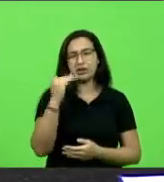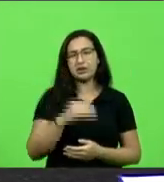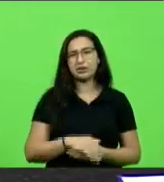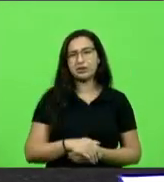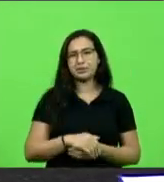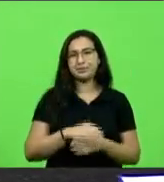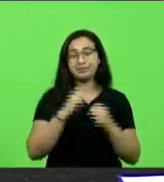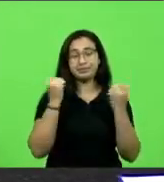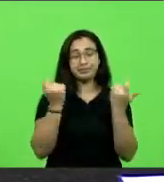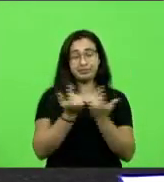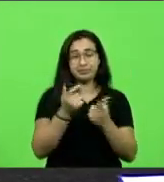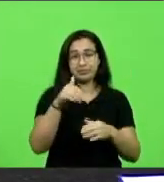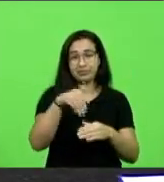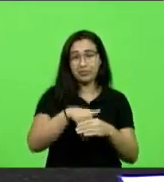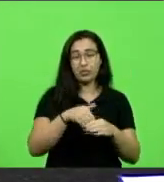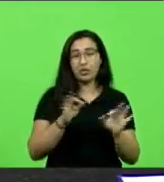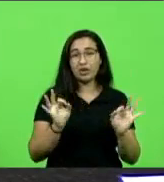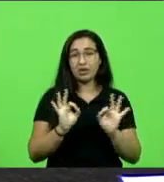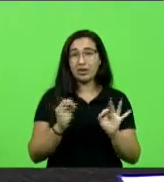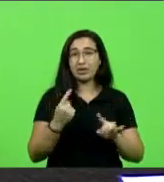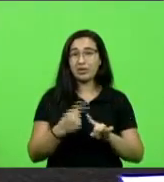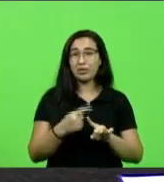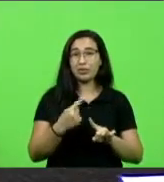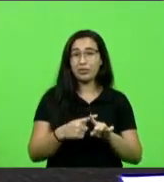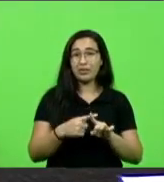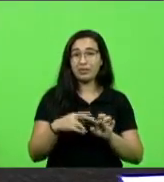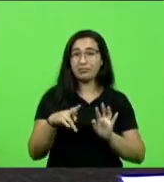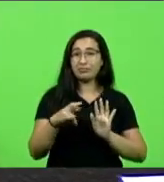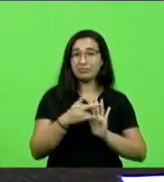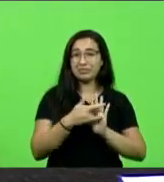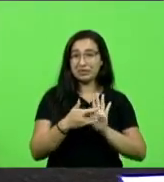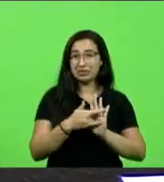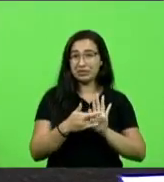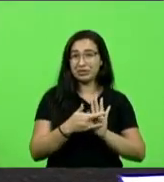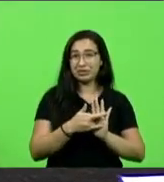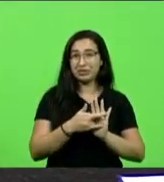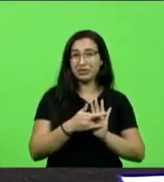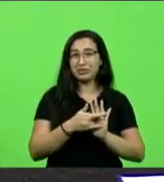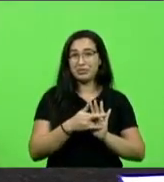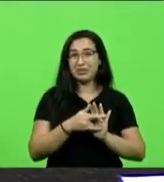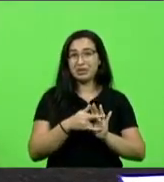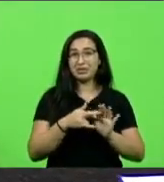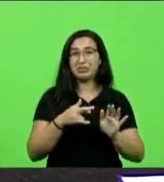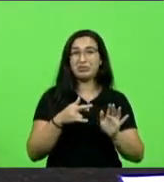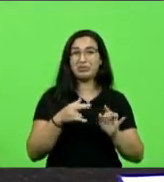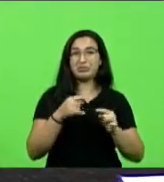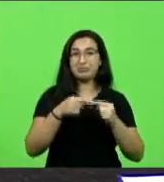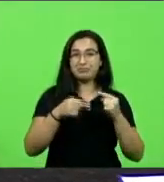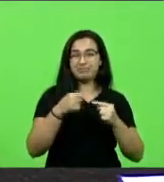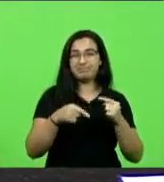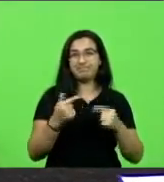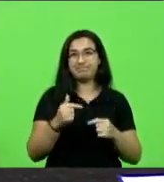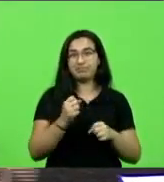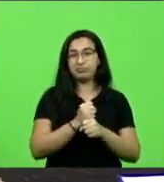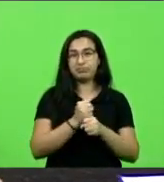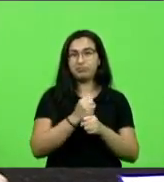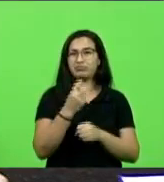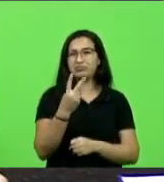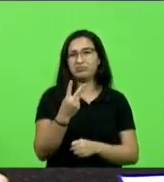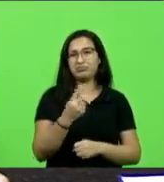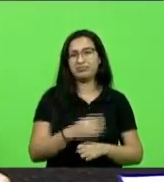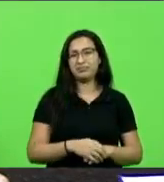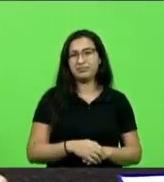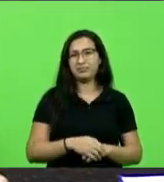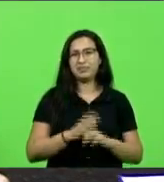ainda por conta de manobras regimentais para que esse projeto não chegue a plenário. Dois anos, dois anos. É um dos projetos mais antigos,